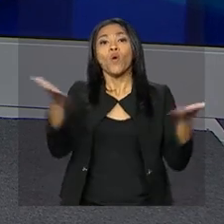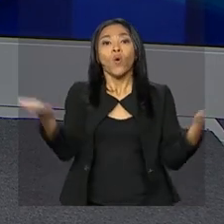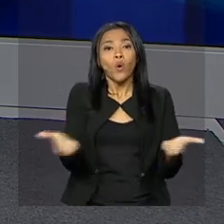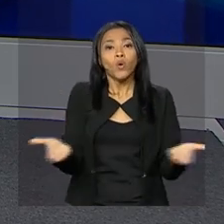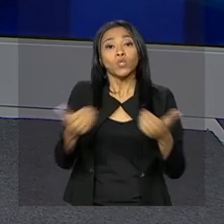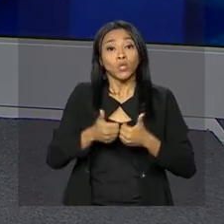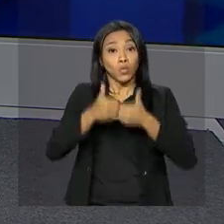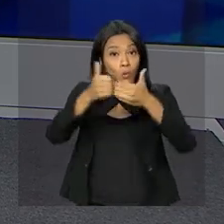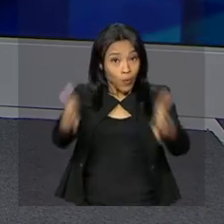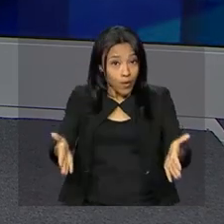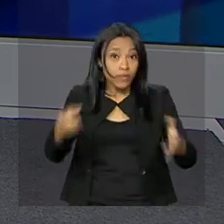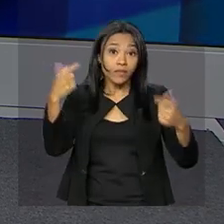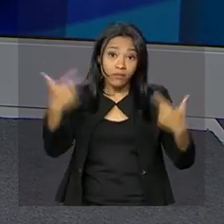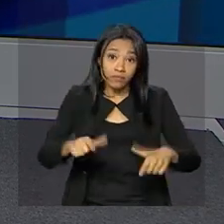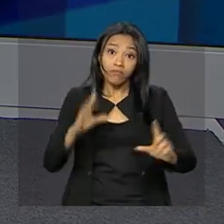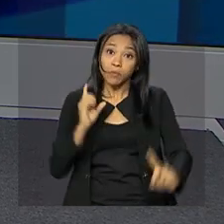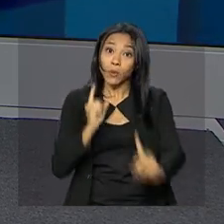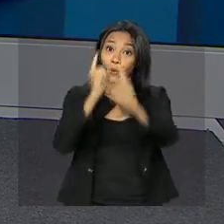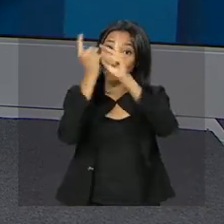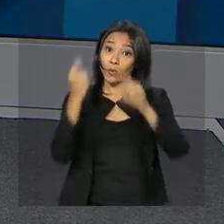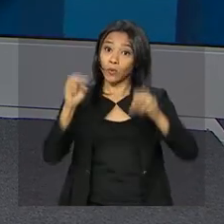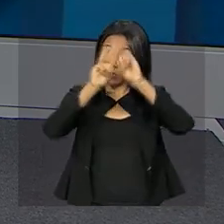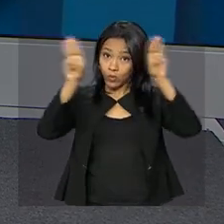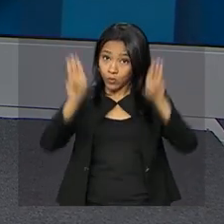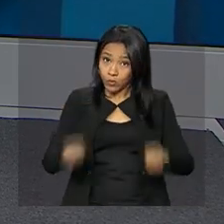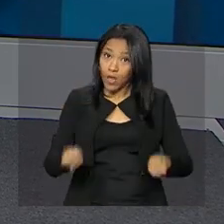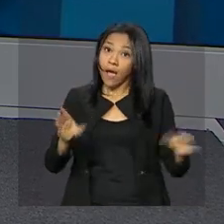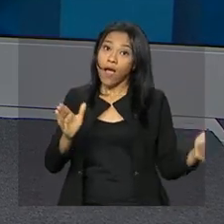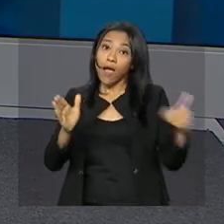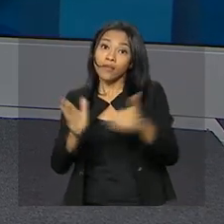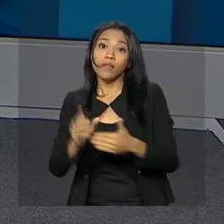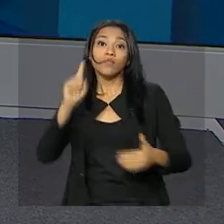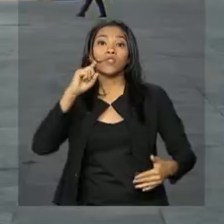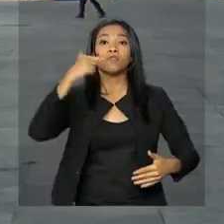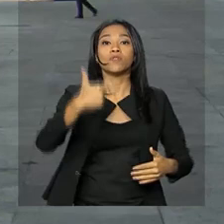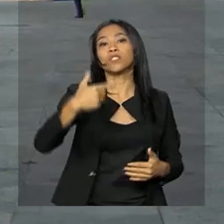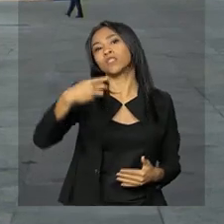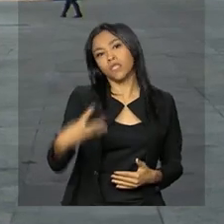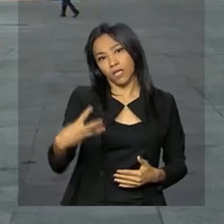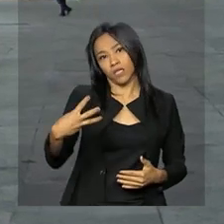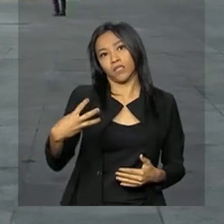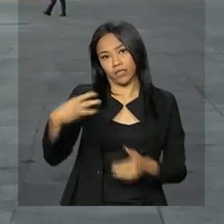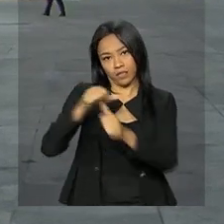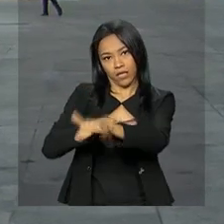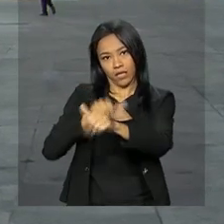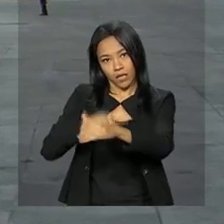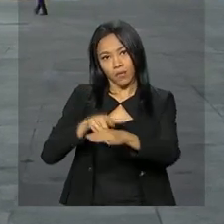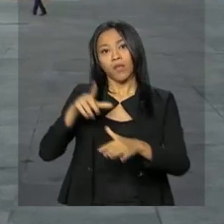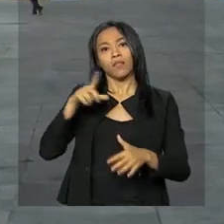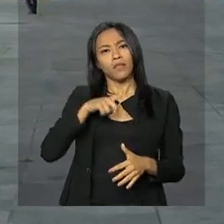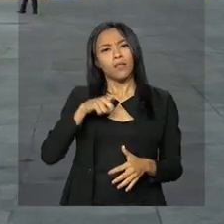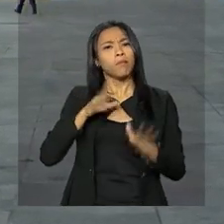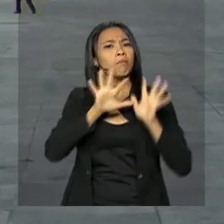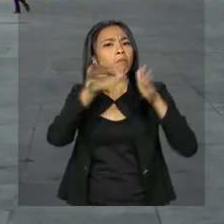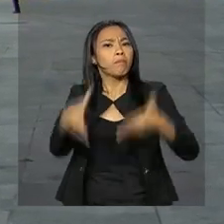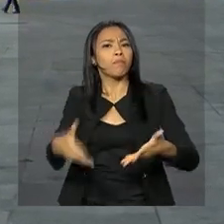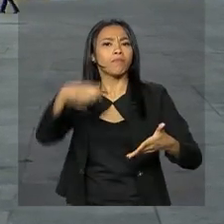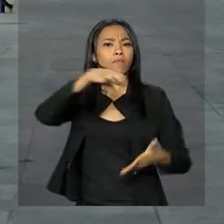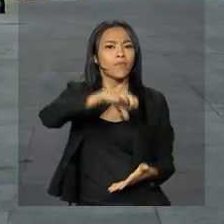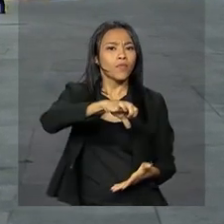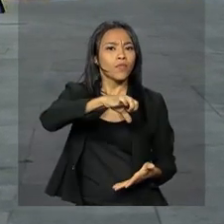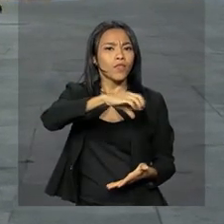uma Primavera dos Museus. Com ações até 23 de setembro, a Primavera dos Museus terá participação de 900